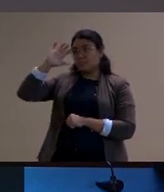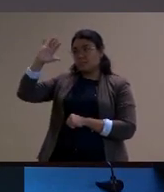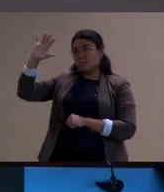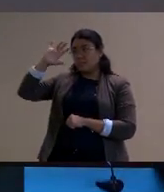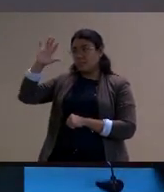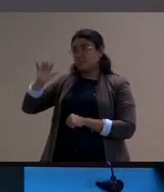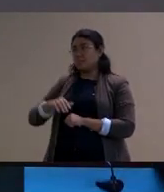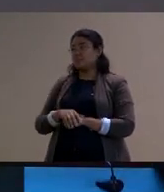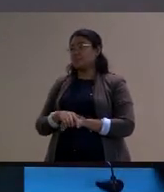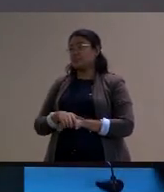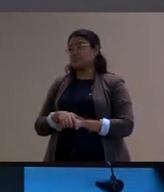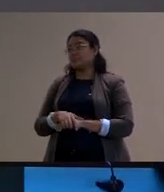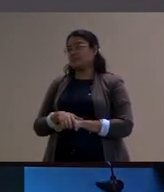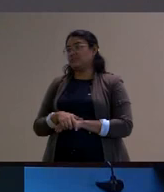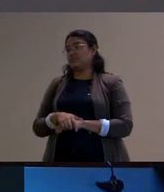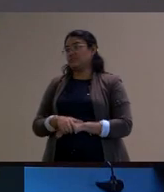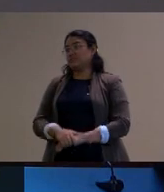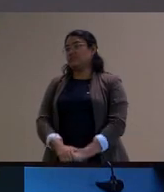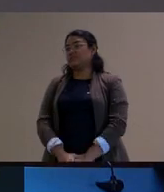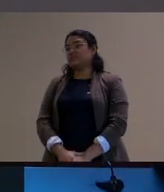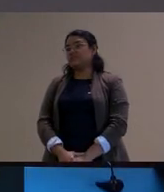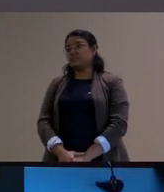acho que eu já pulei uma parte